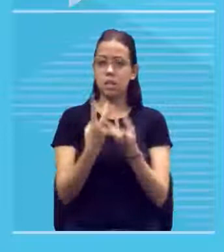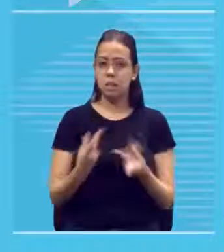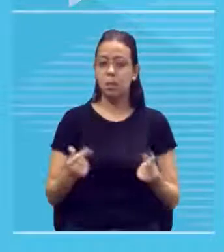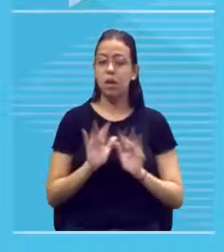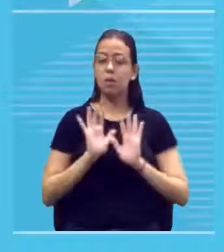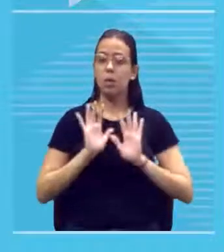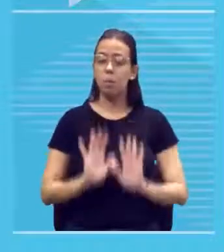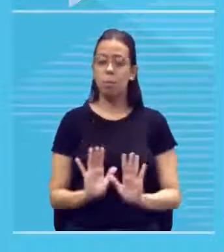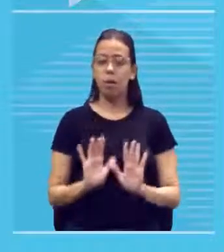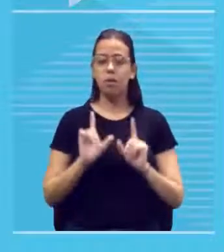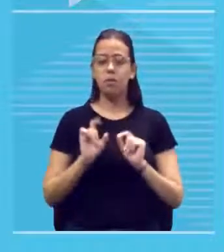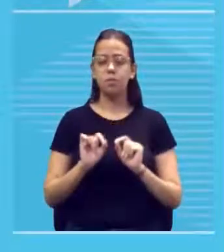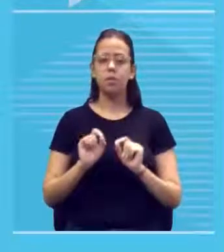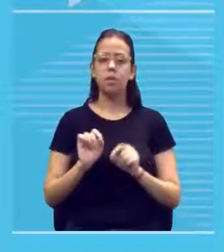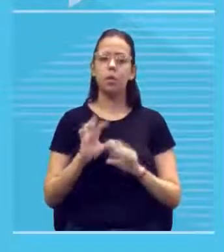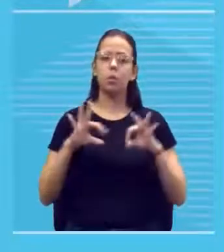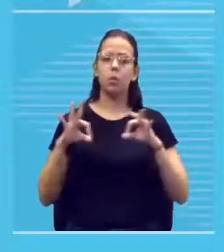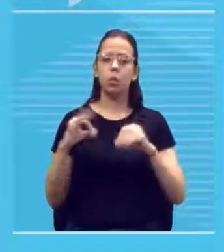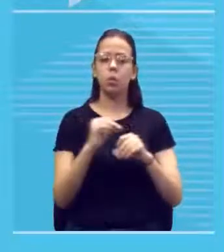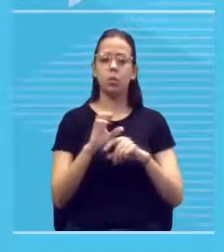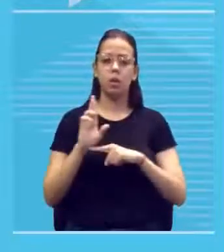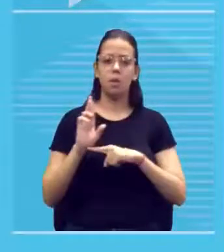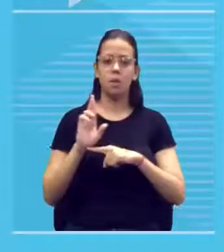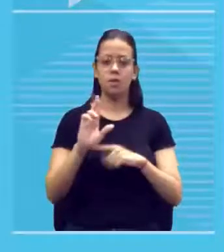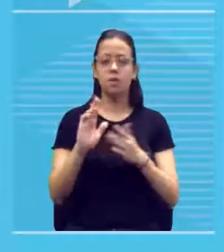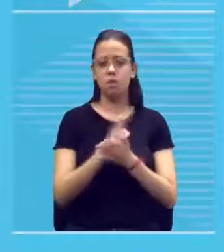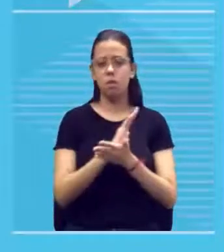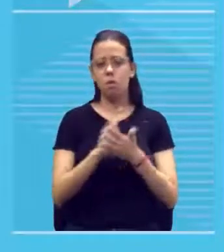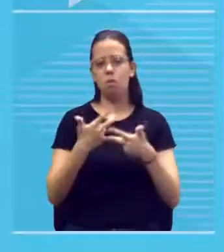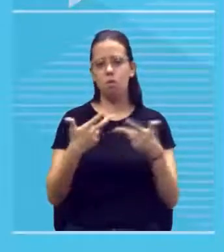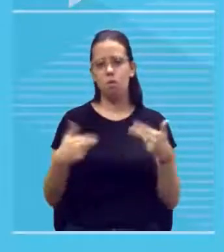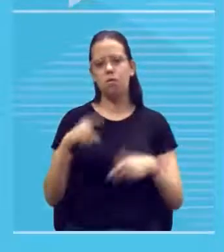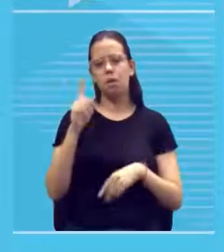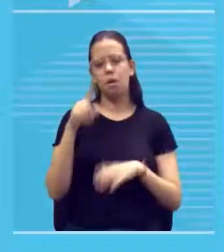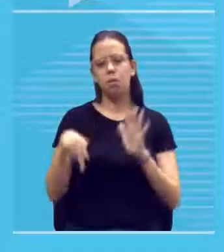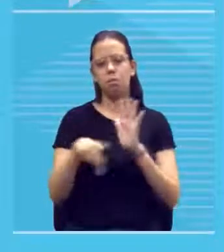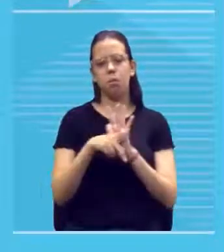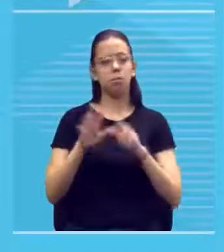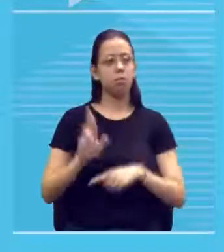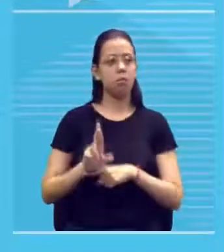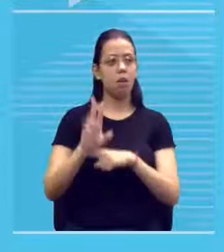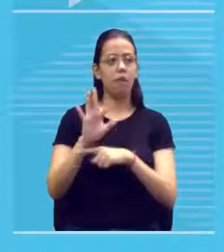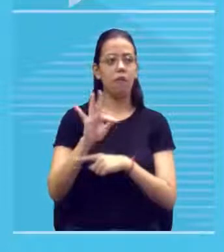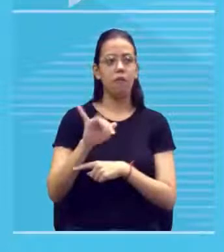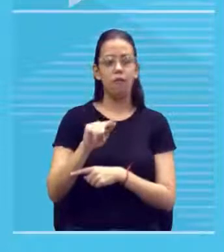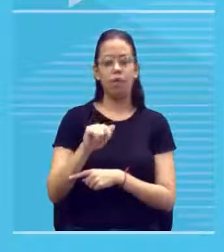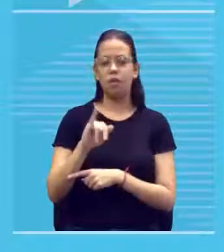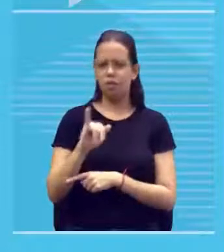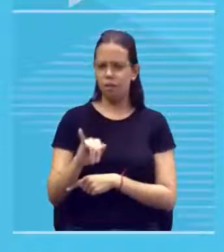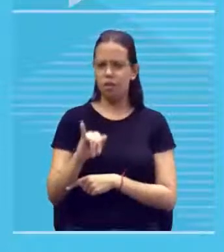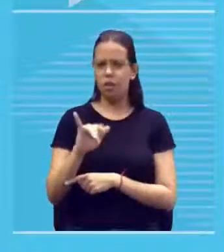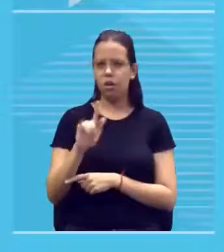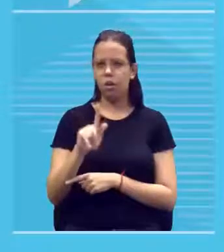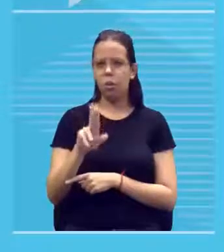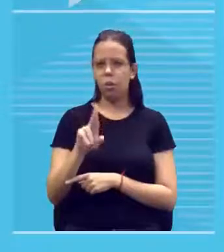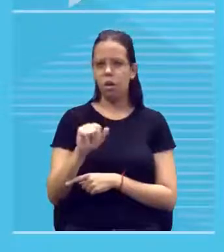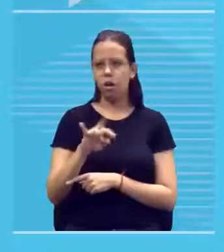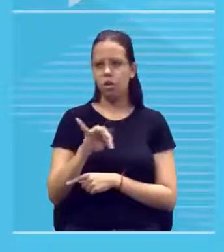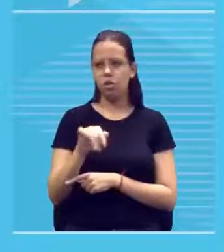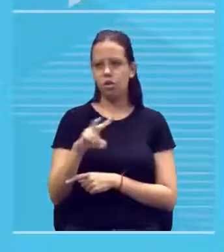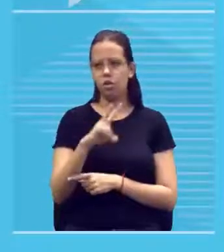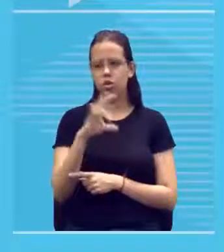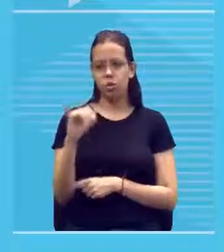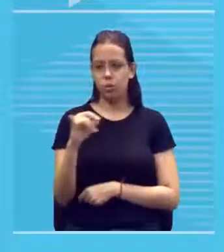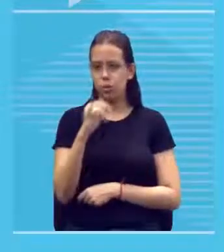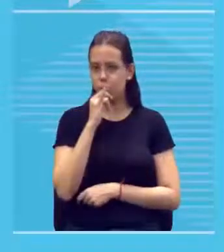isso tudo que representa algo é figurativo exemplo está aqui um exemplo